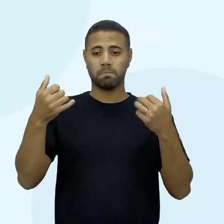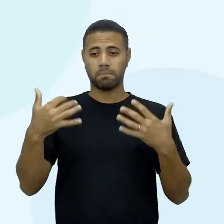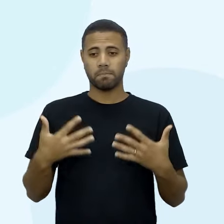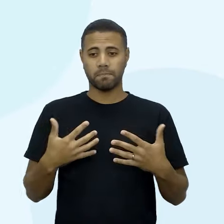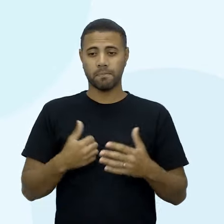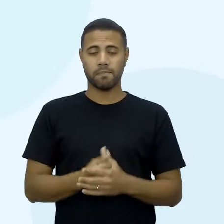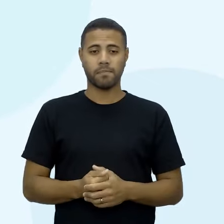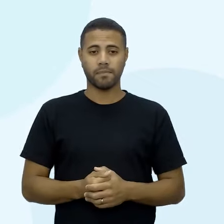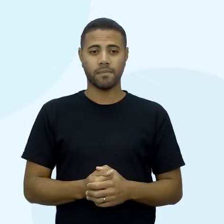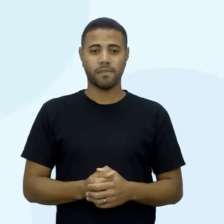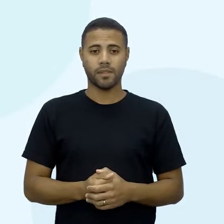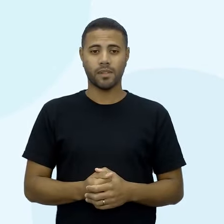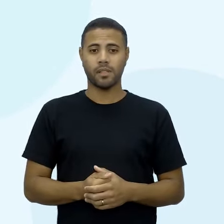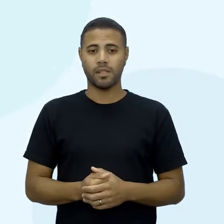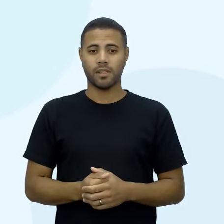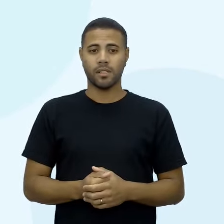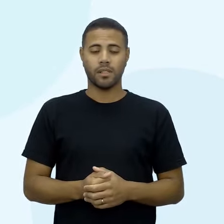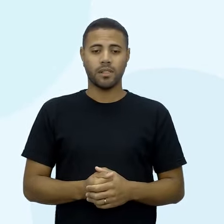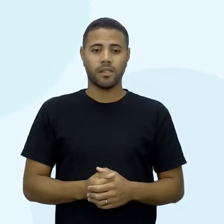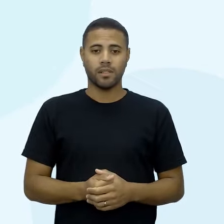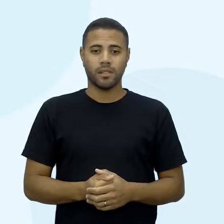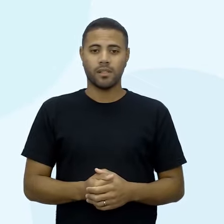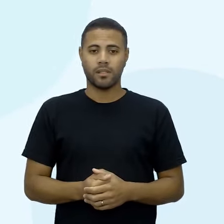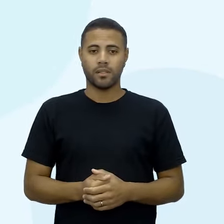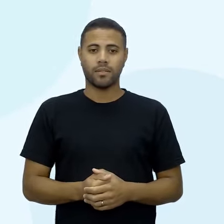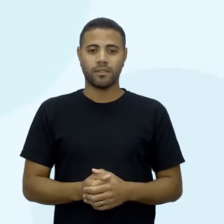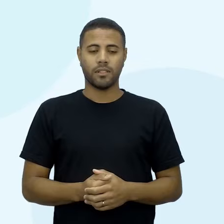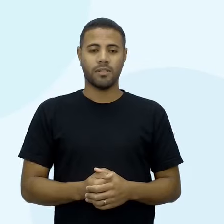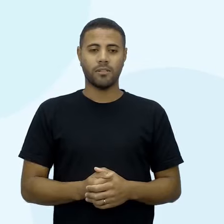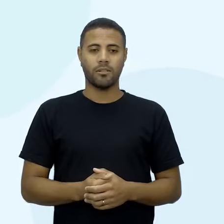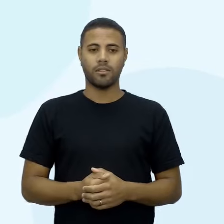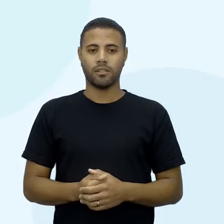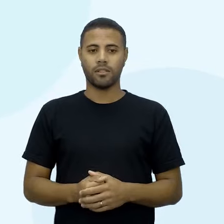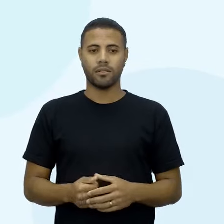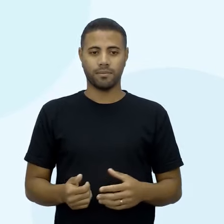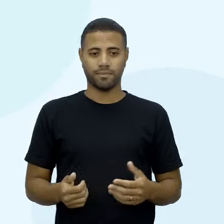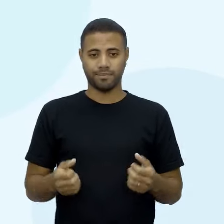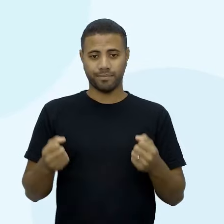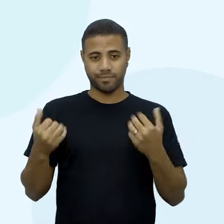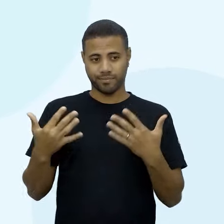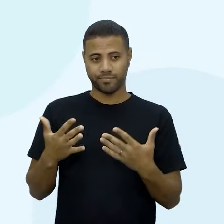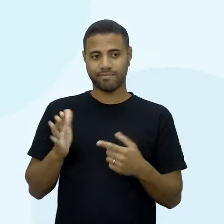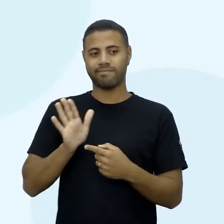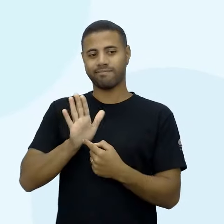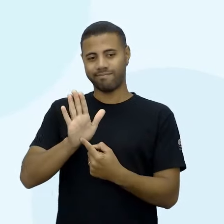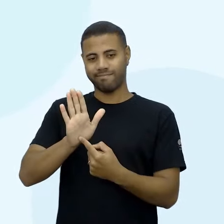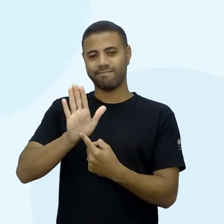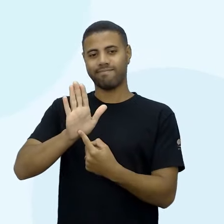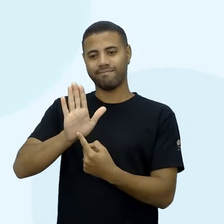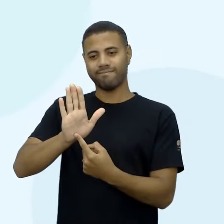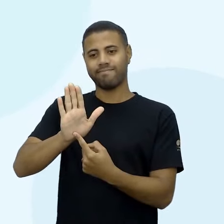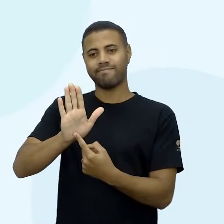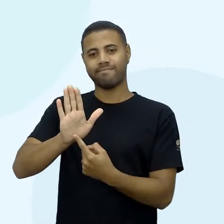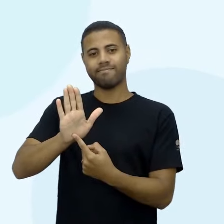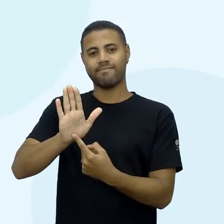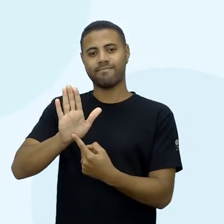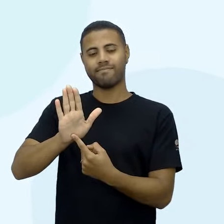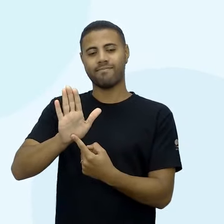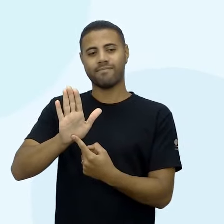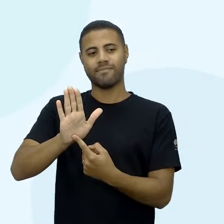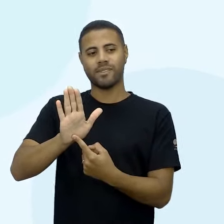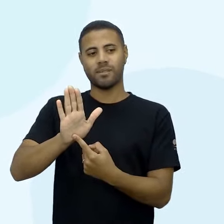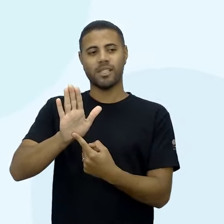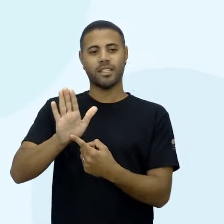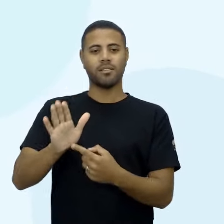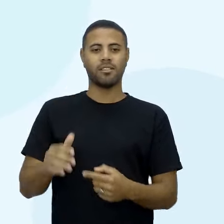Existem determinados valores aí, que no caso dele eu vou apresentar para vocês, que ela, na realidade, é uma constante definida como base de confiança.